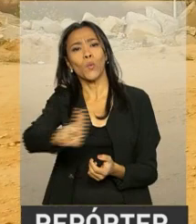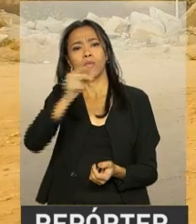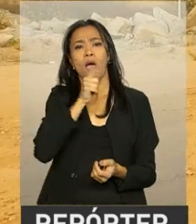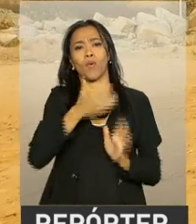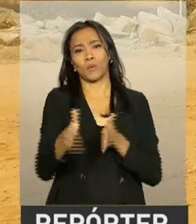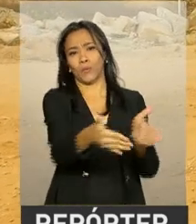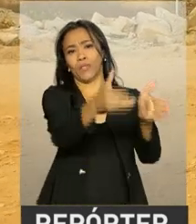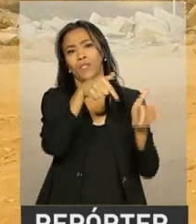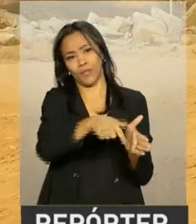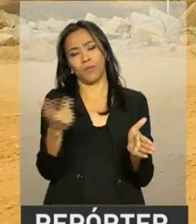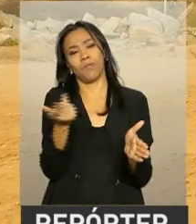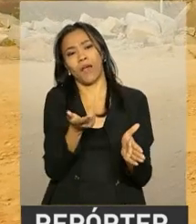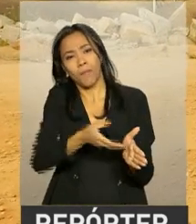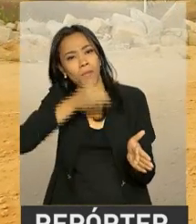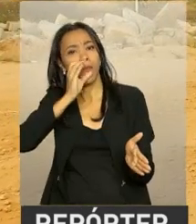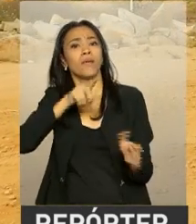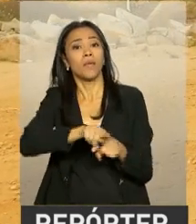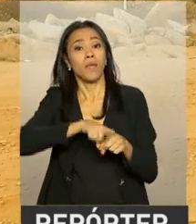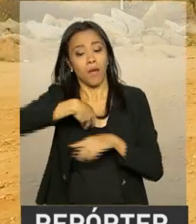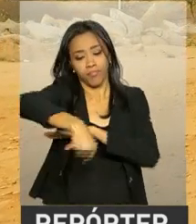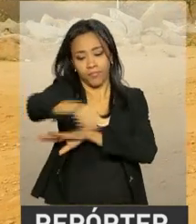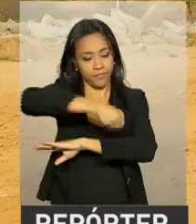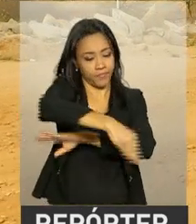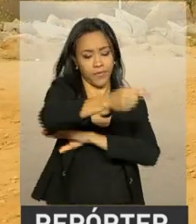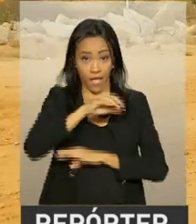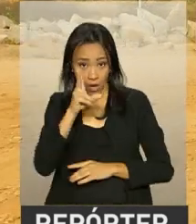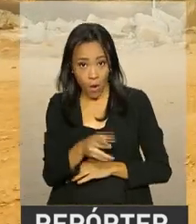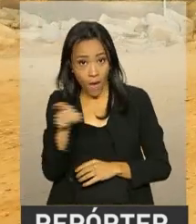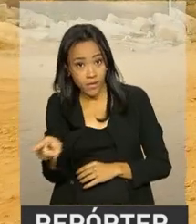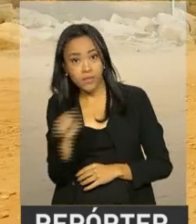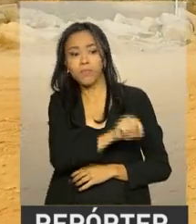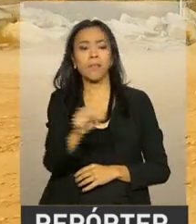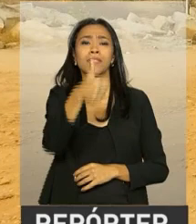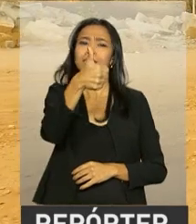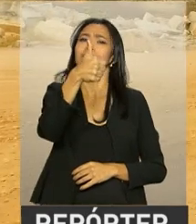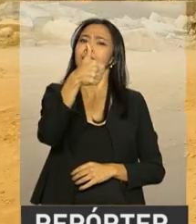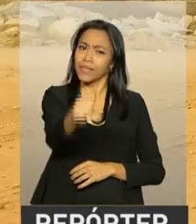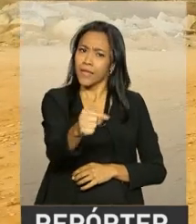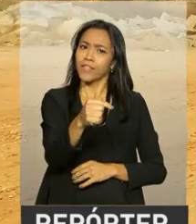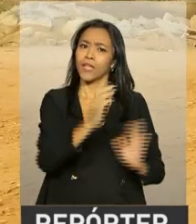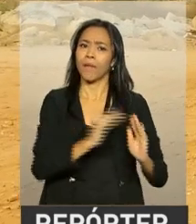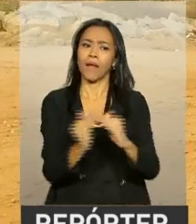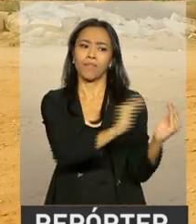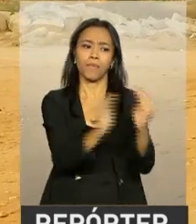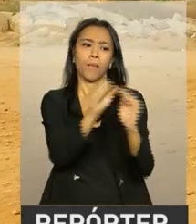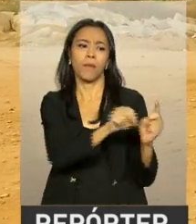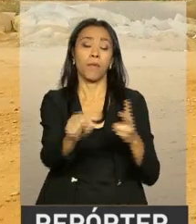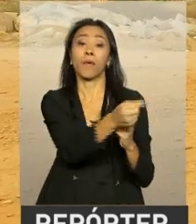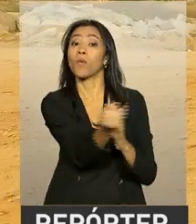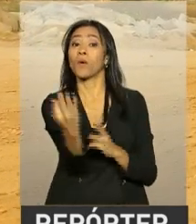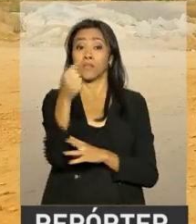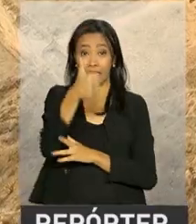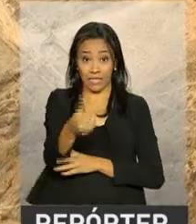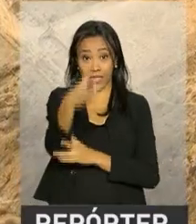consumir e também para produzir. Assim como essa, existem outras 17 vilas espalhadas por três estados